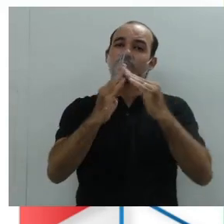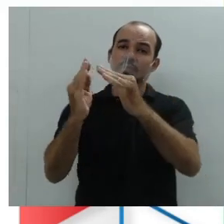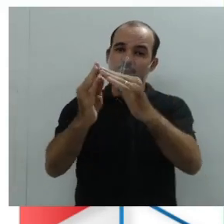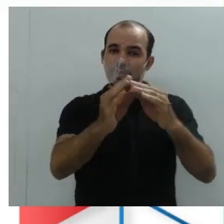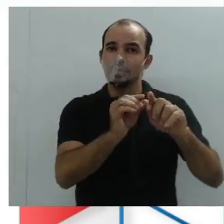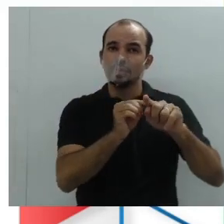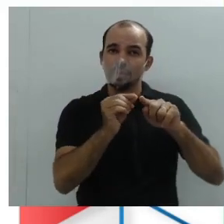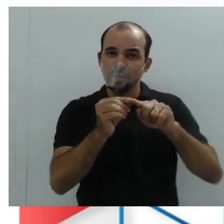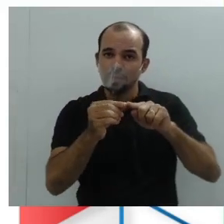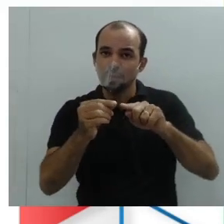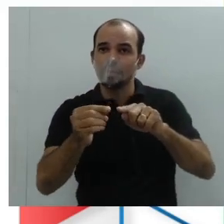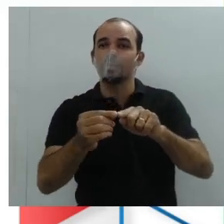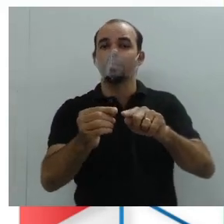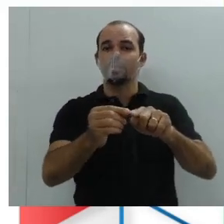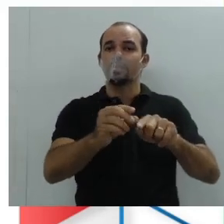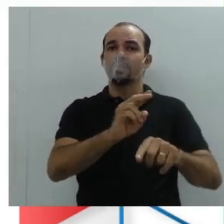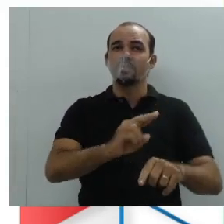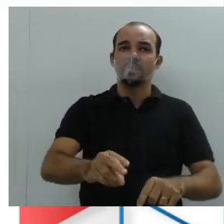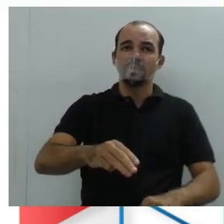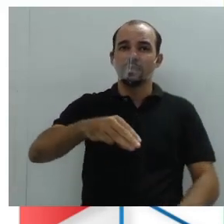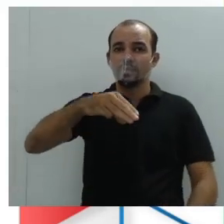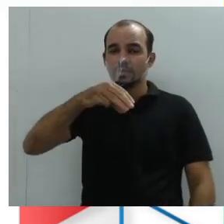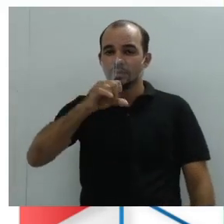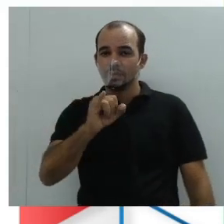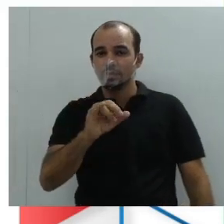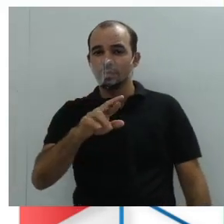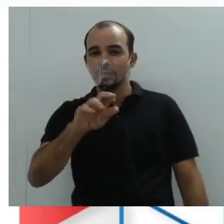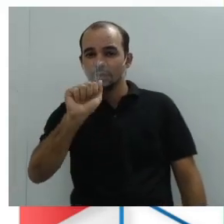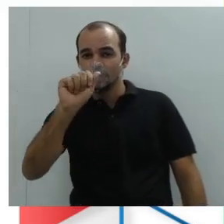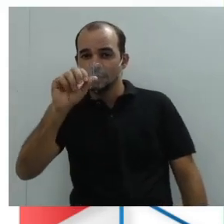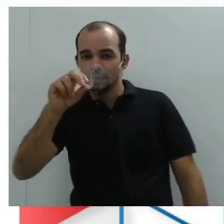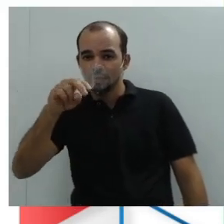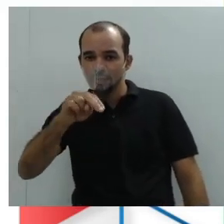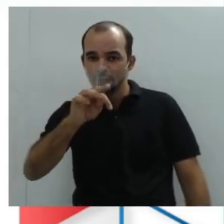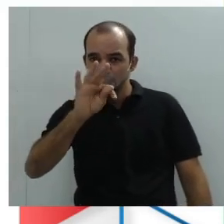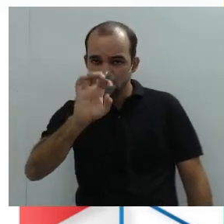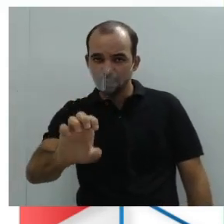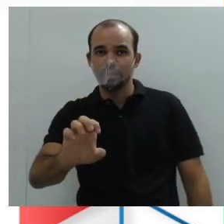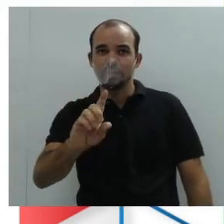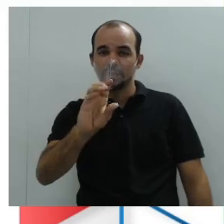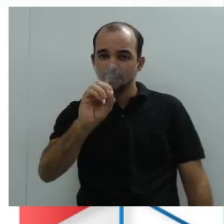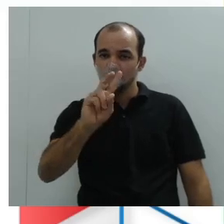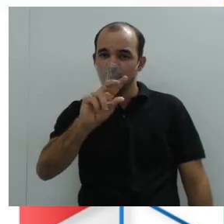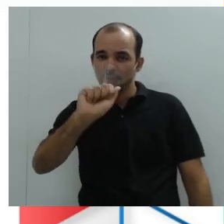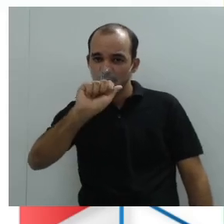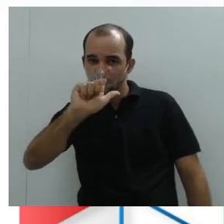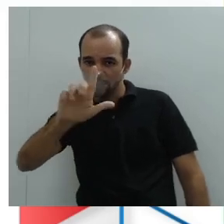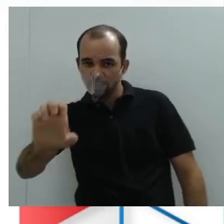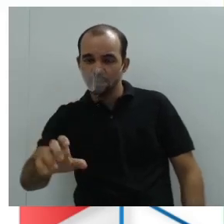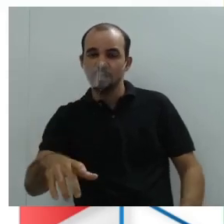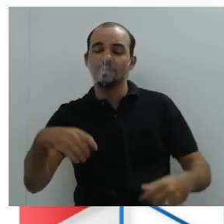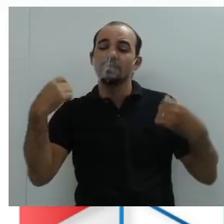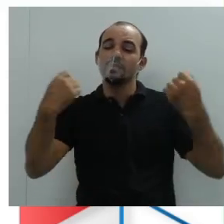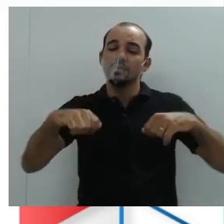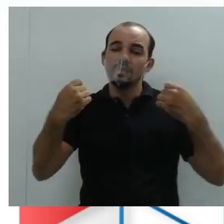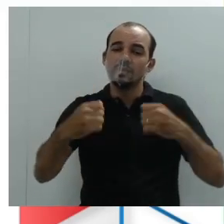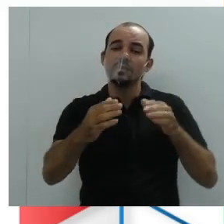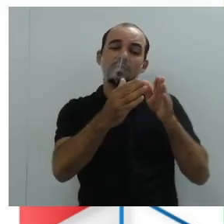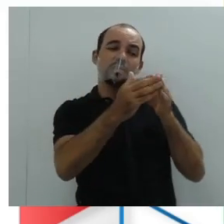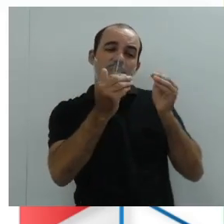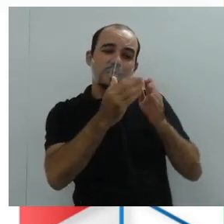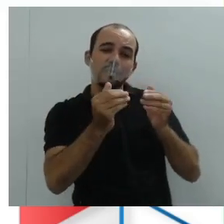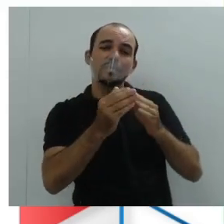solicitam de Vossa Excelência a construção de uma praça pública a fim de trazer, olha aí o início da